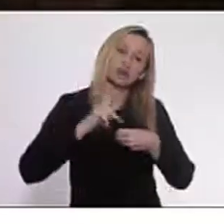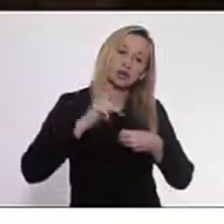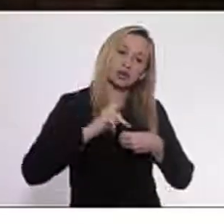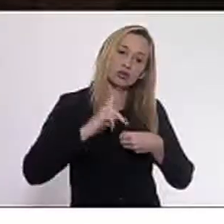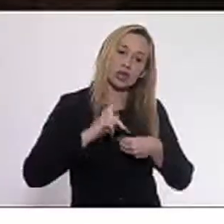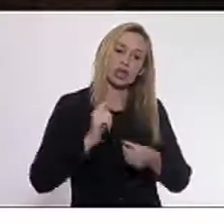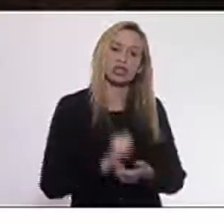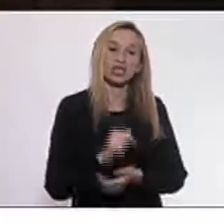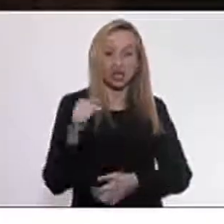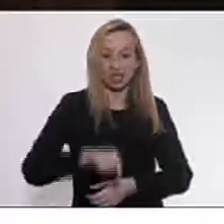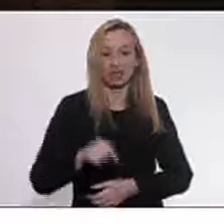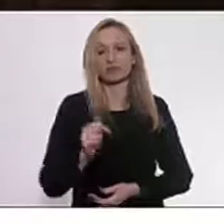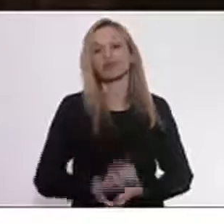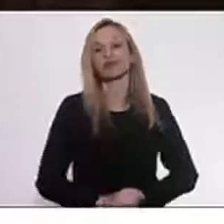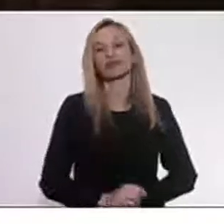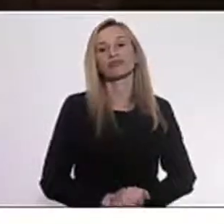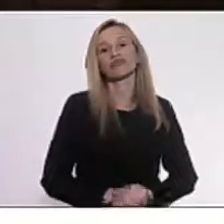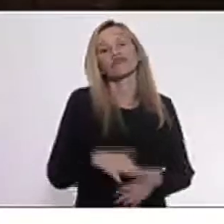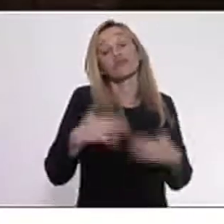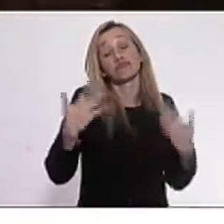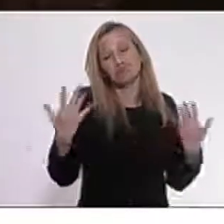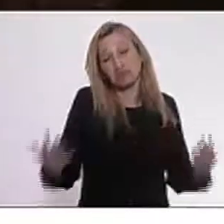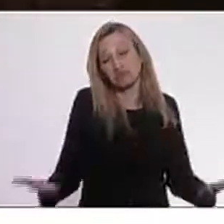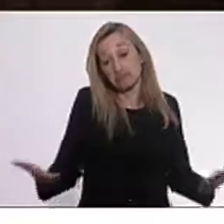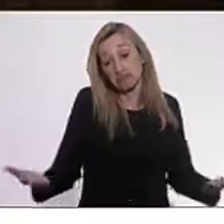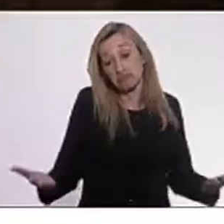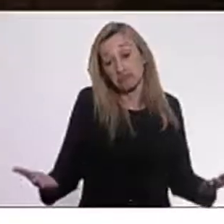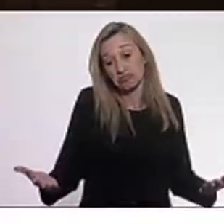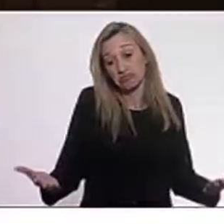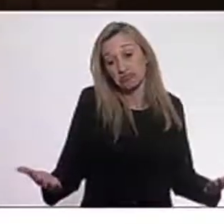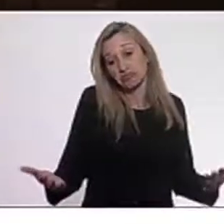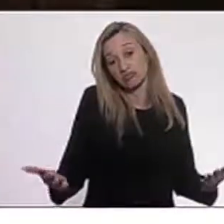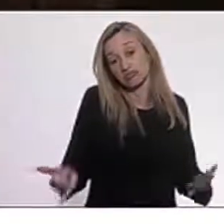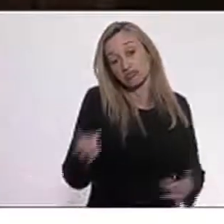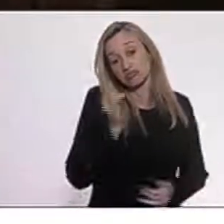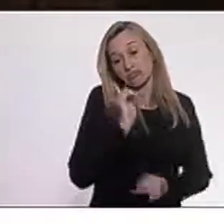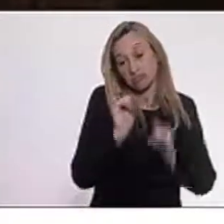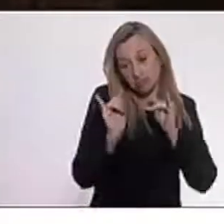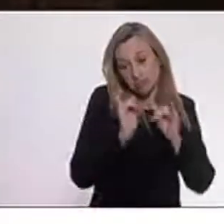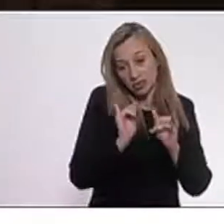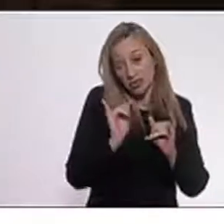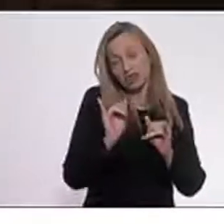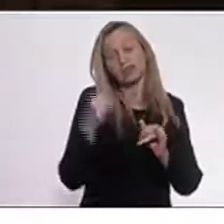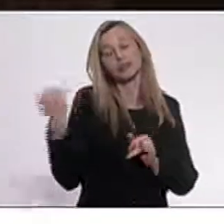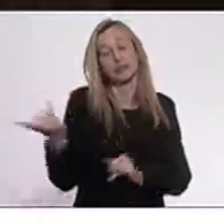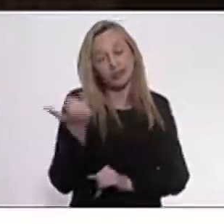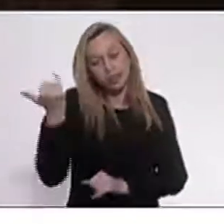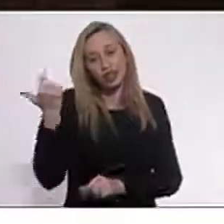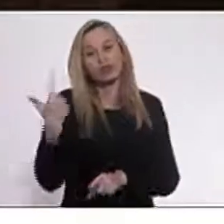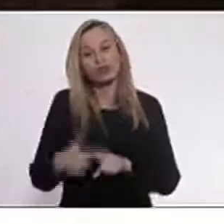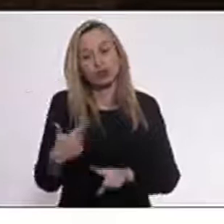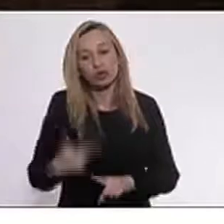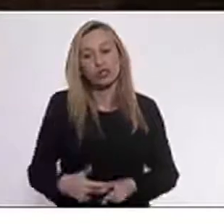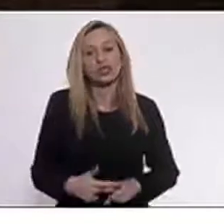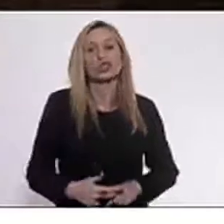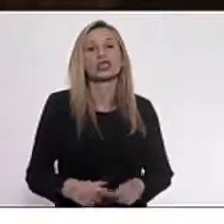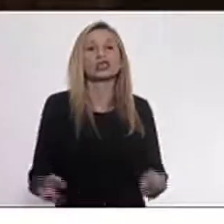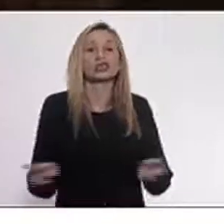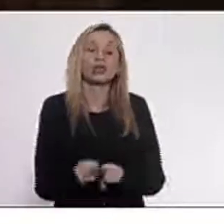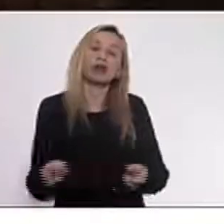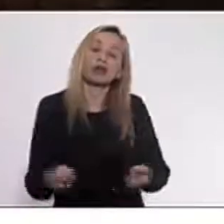aqui. Então, isso é uma notícia importante, porque também